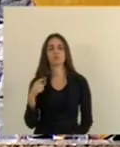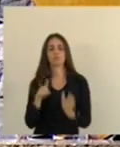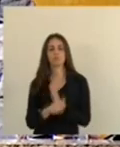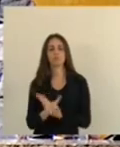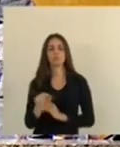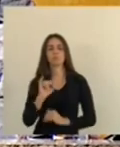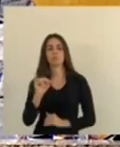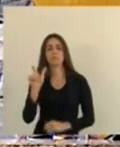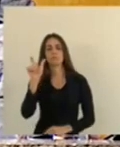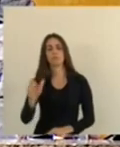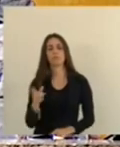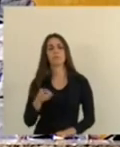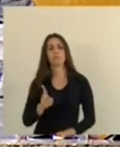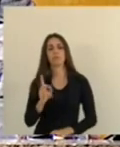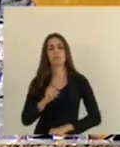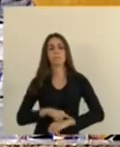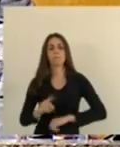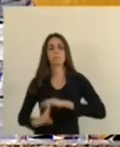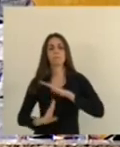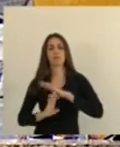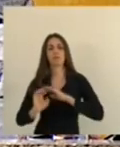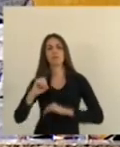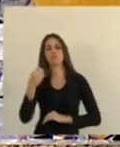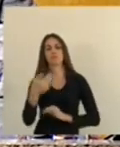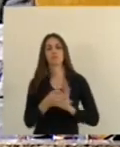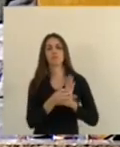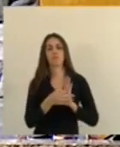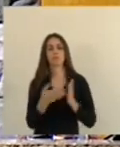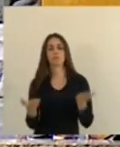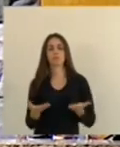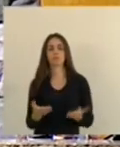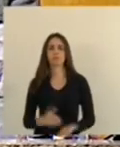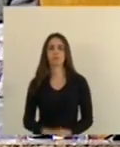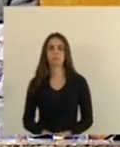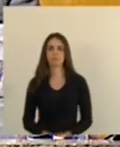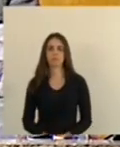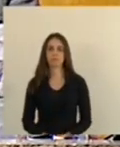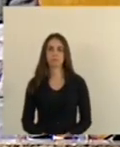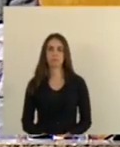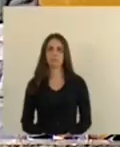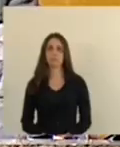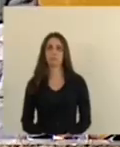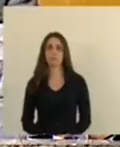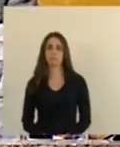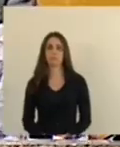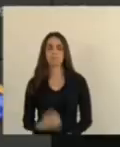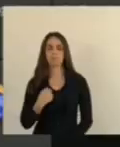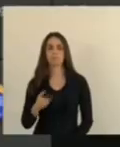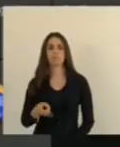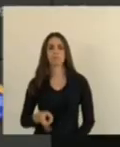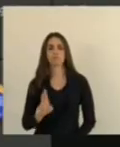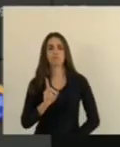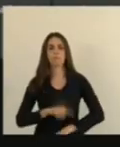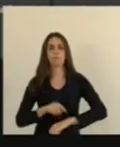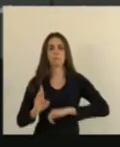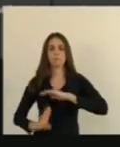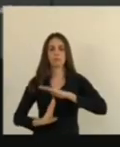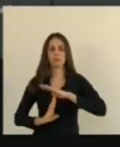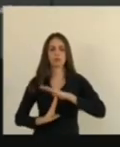Maméri Se ele vai Manter o prazo Ou vai Relatar a matéria Eu vou Me prevalecer Do prazo Regimental